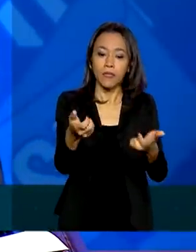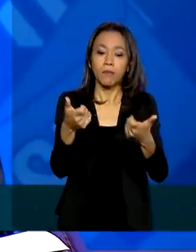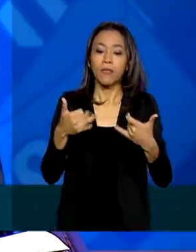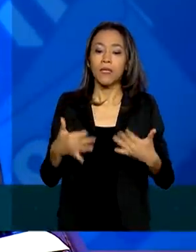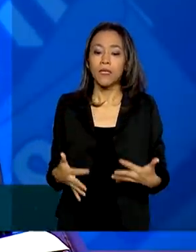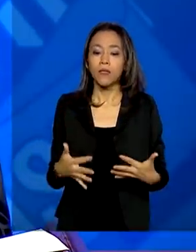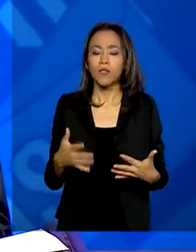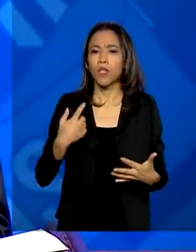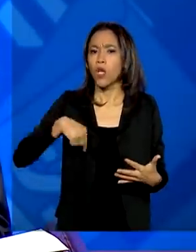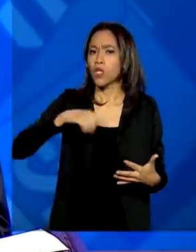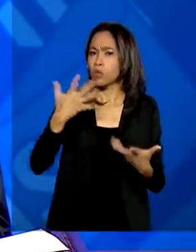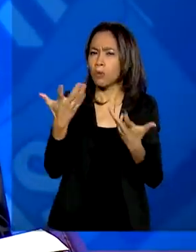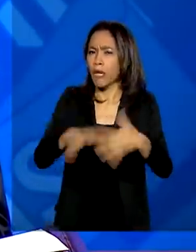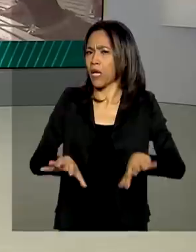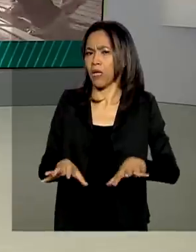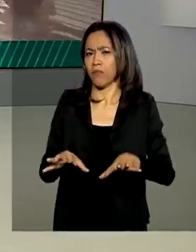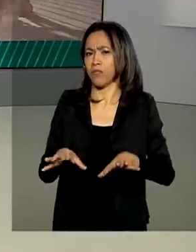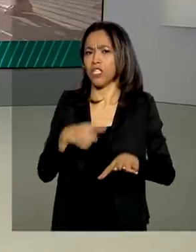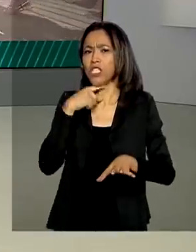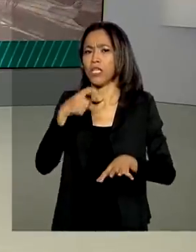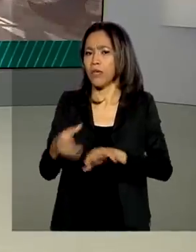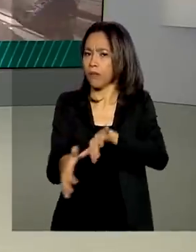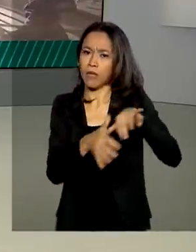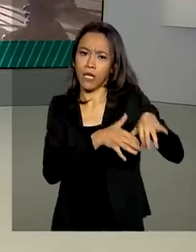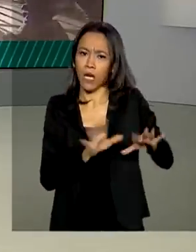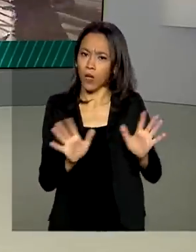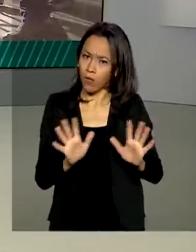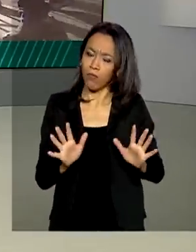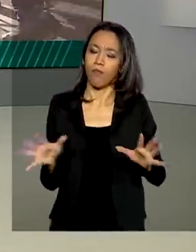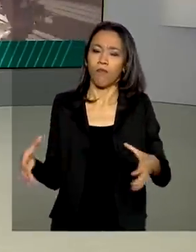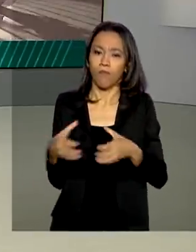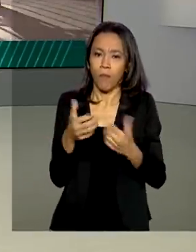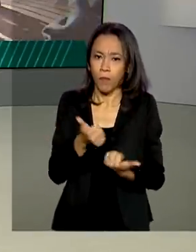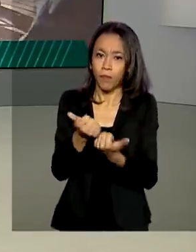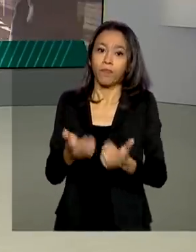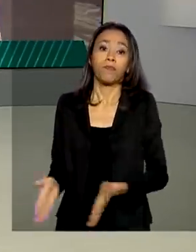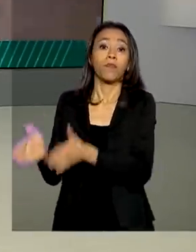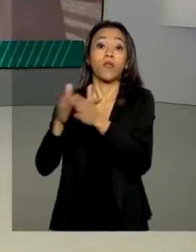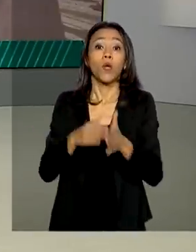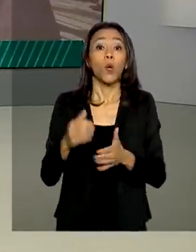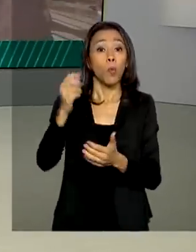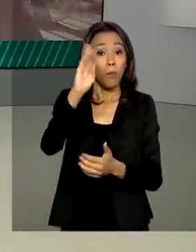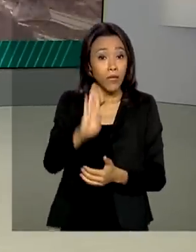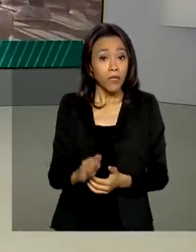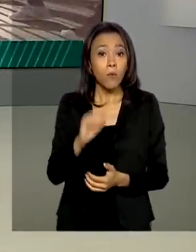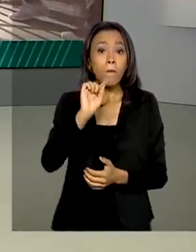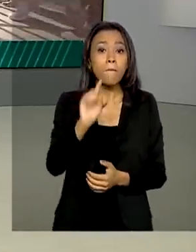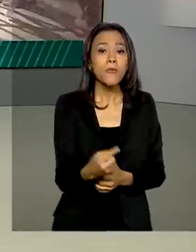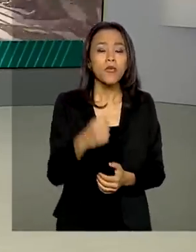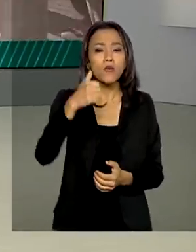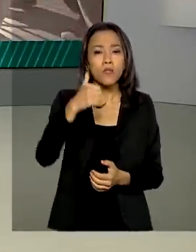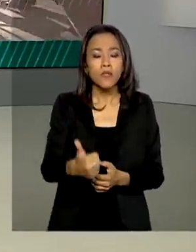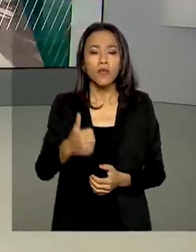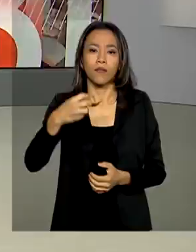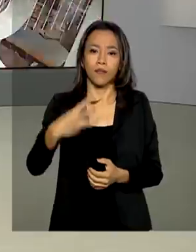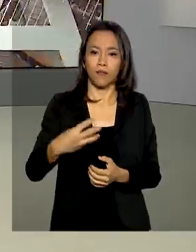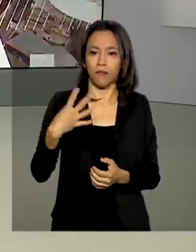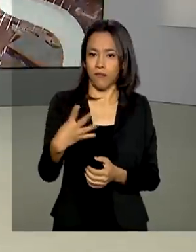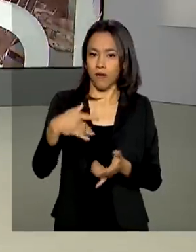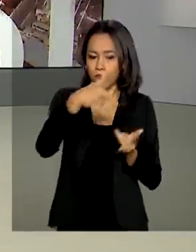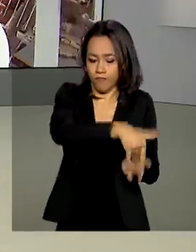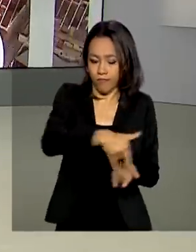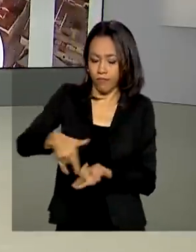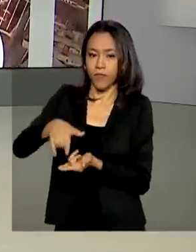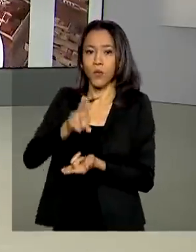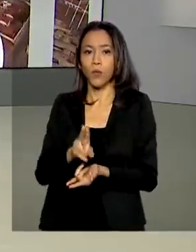ninguém para trás. O Brasil ganhou um reforço de 1.134 leitos de UTI no